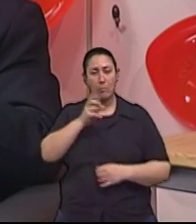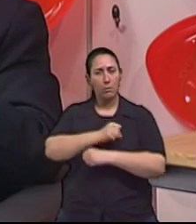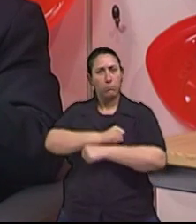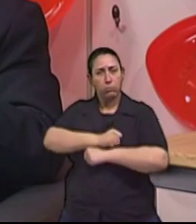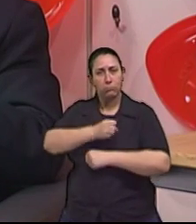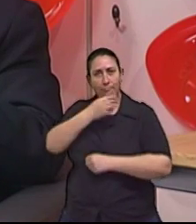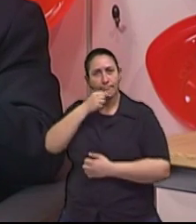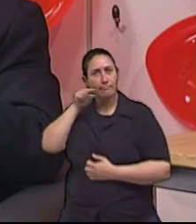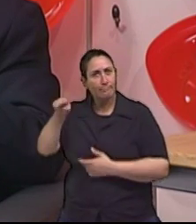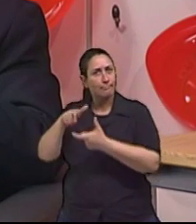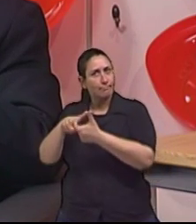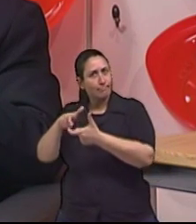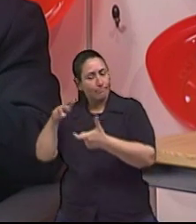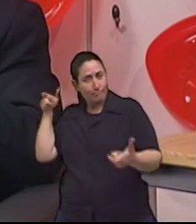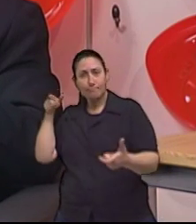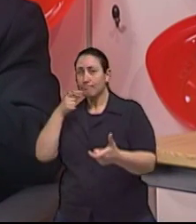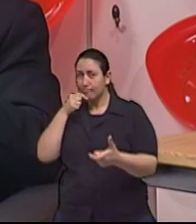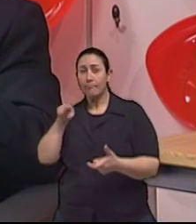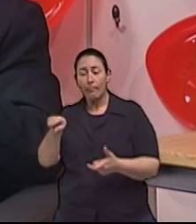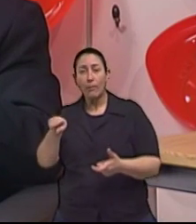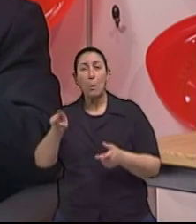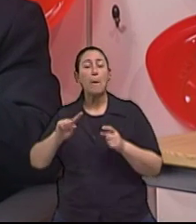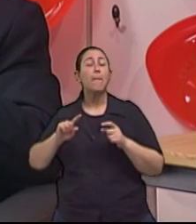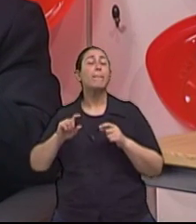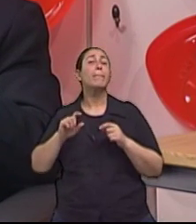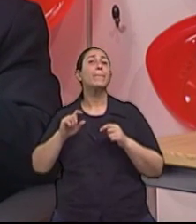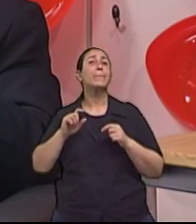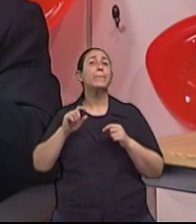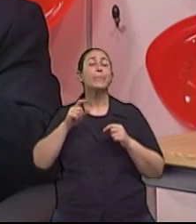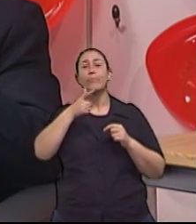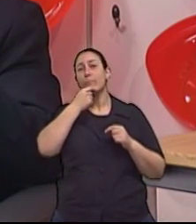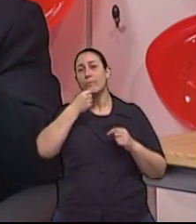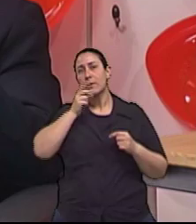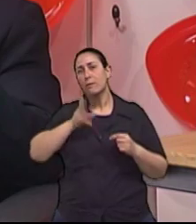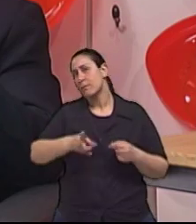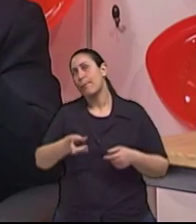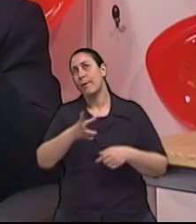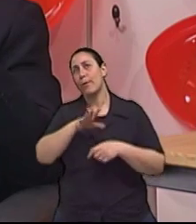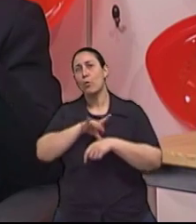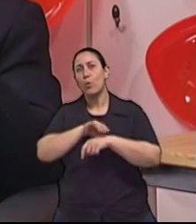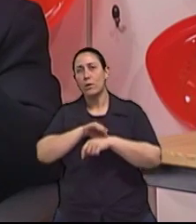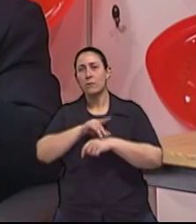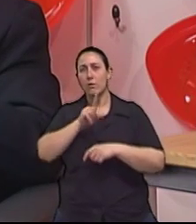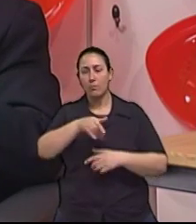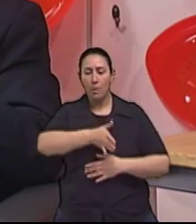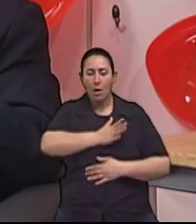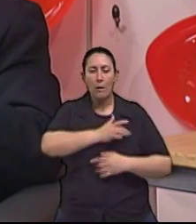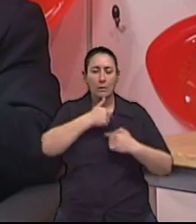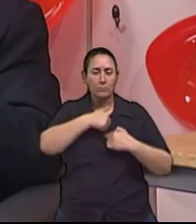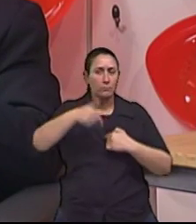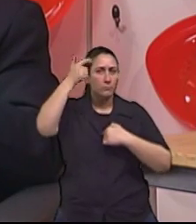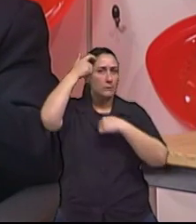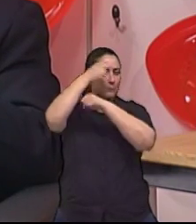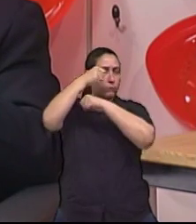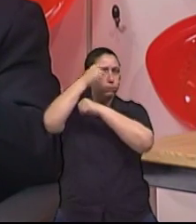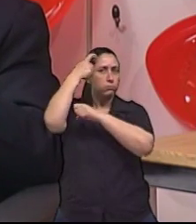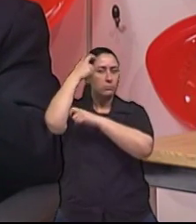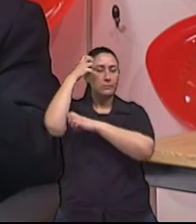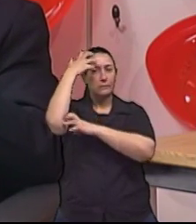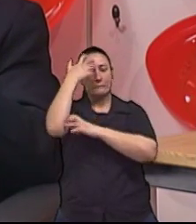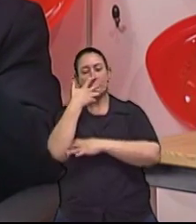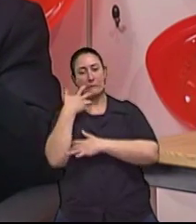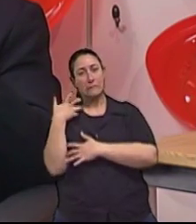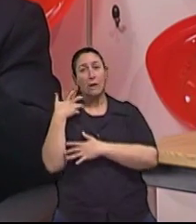homens têm mais fatores de risco, né? Para doença cardio e cérebro vascular, né? E